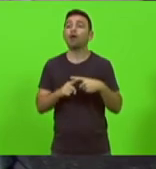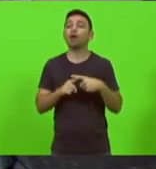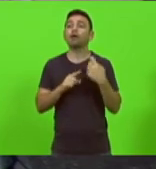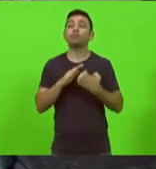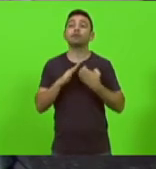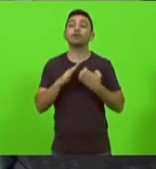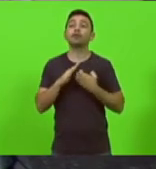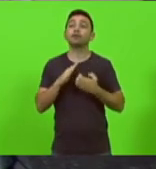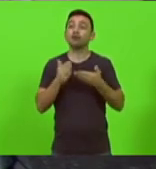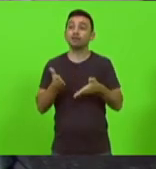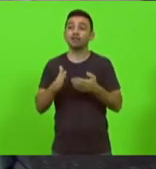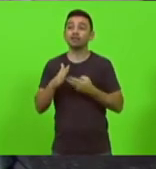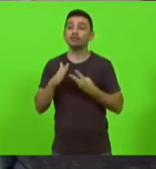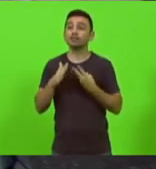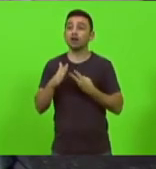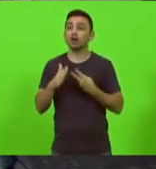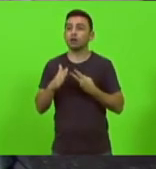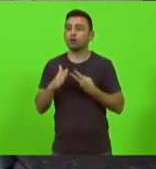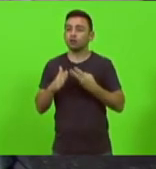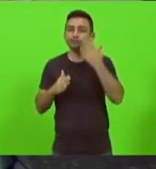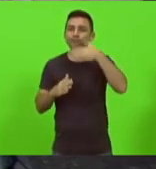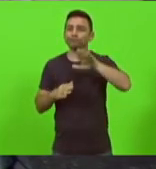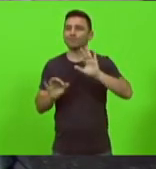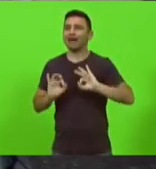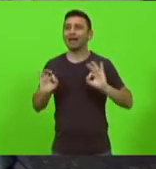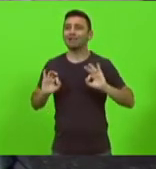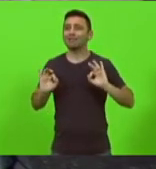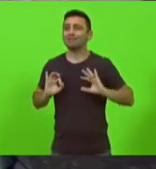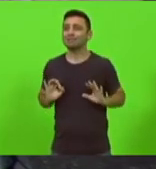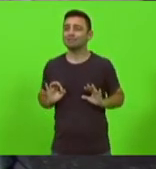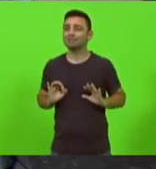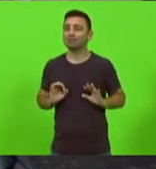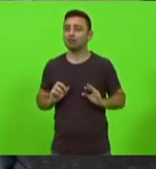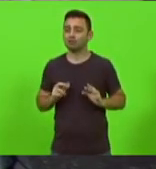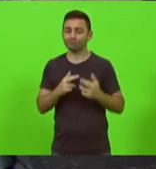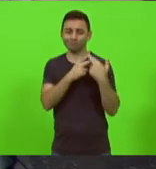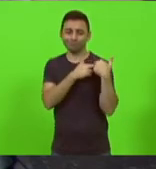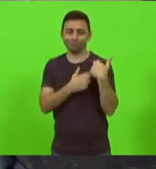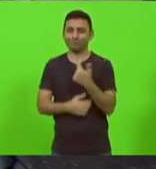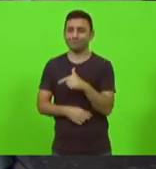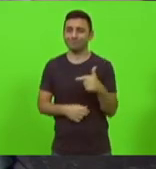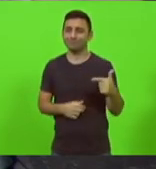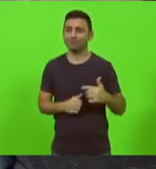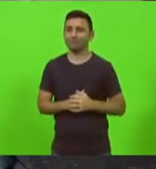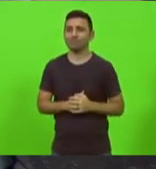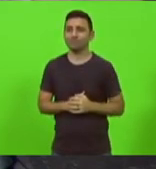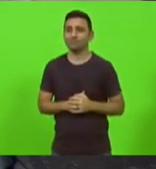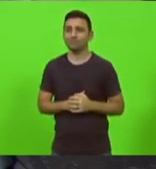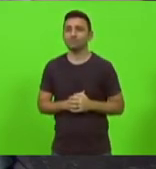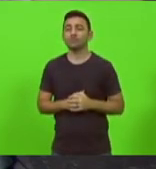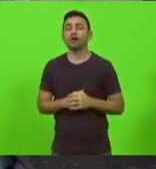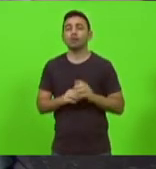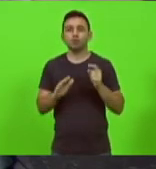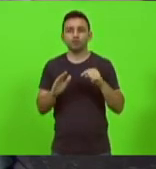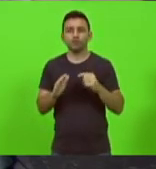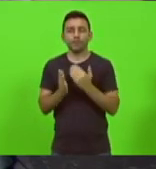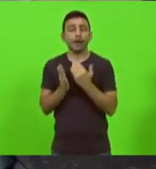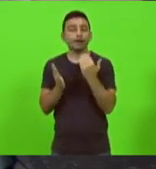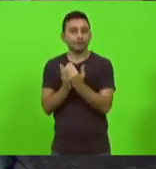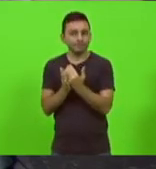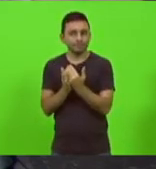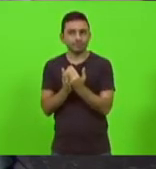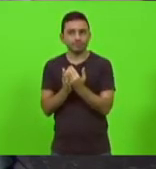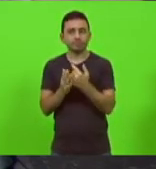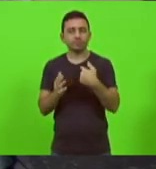não cumpria com seus compromissos e indo mais a fundo no caso ainda trouxe para essa casa aqui eu